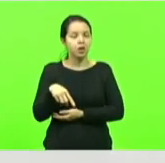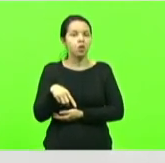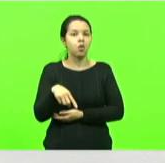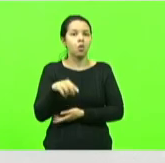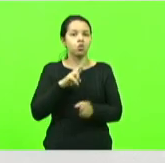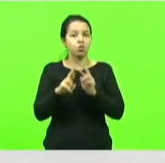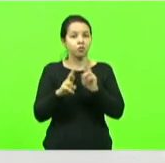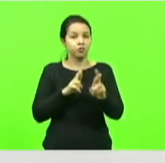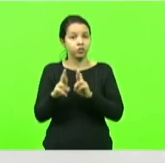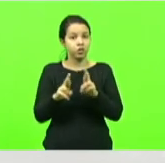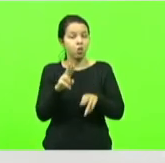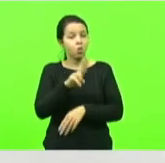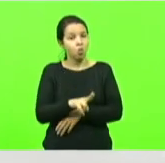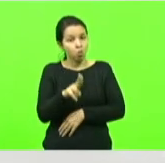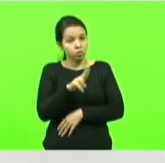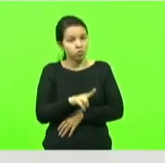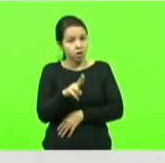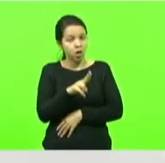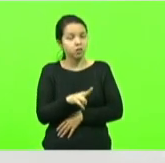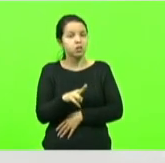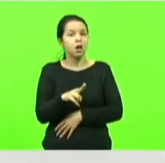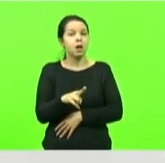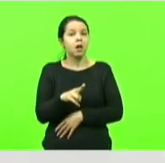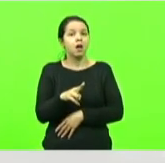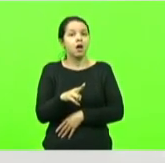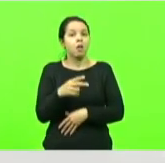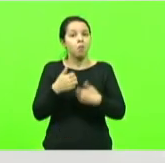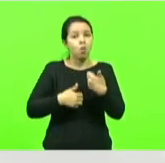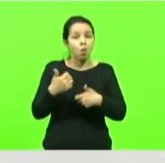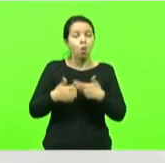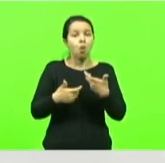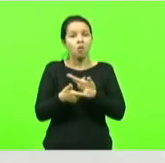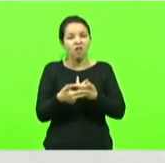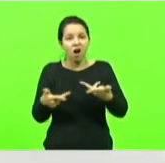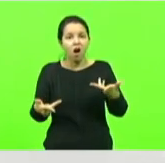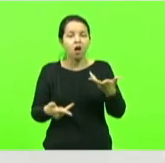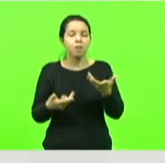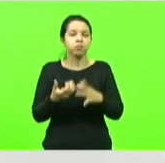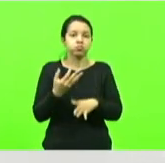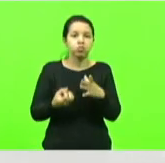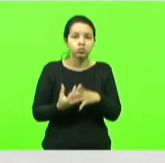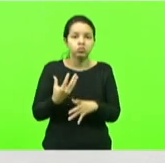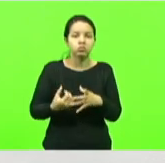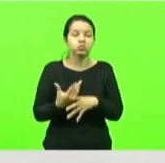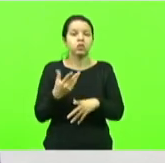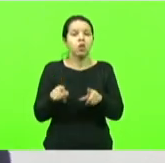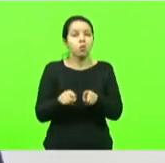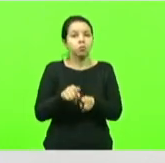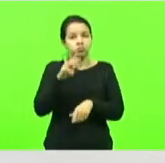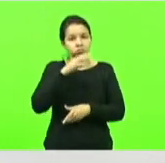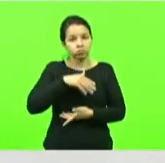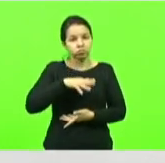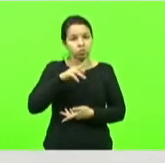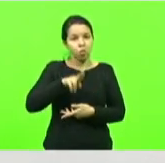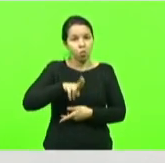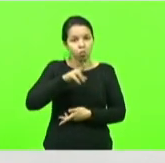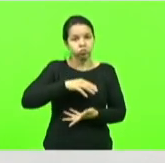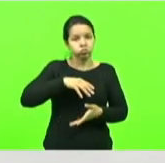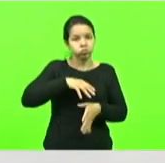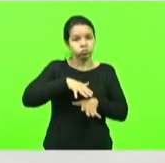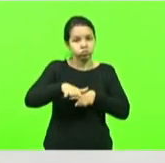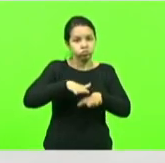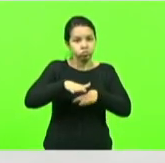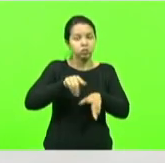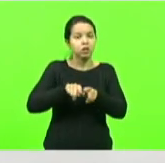o escoamento da produção e principalmente no que diz respeito à exportação tanto de grãos quanto de